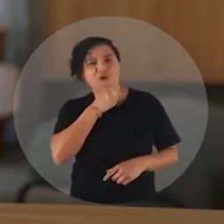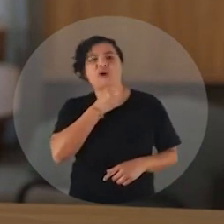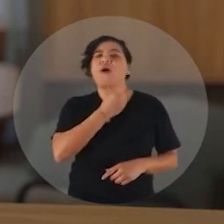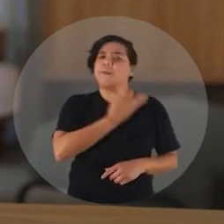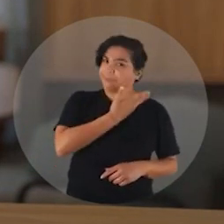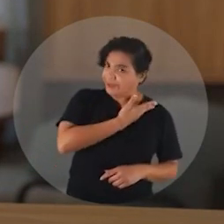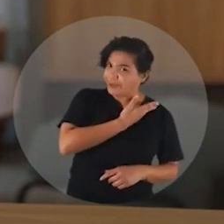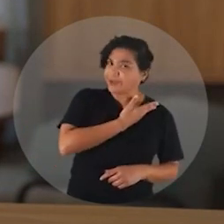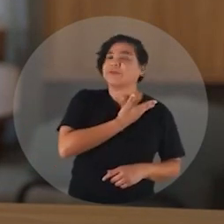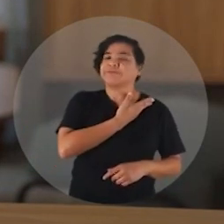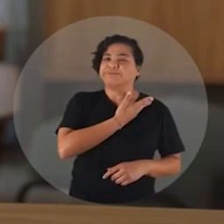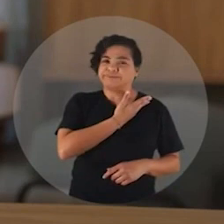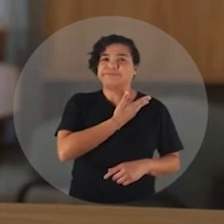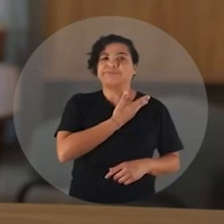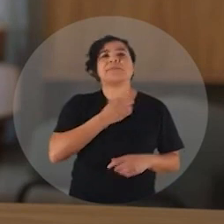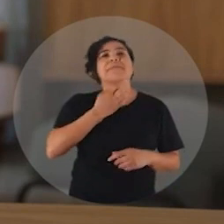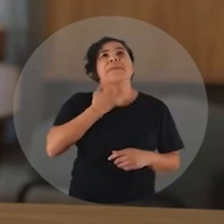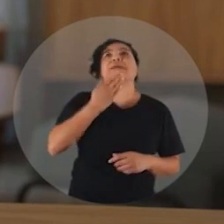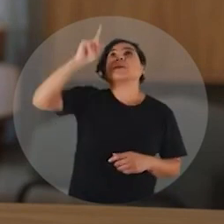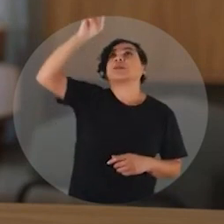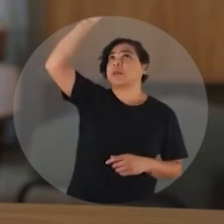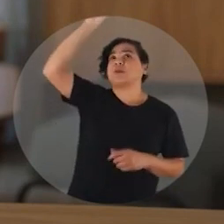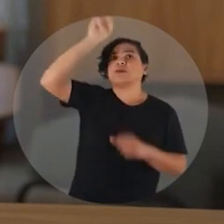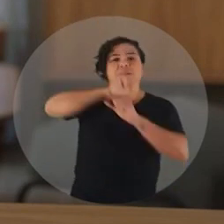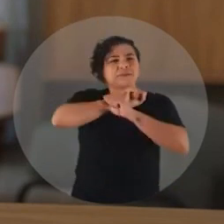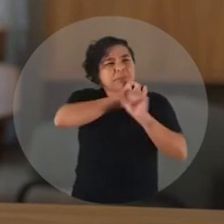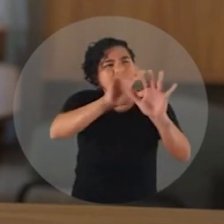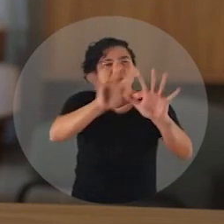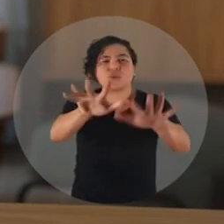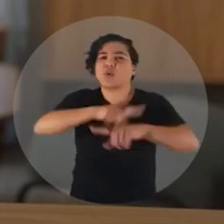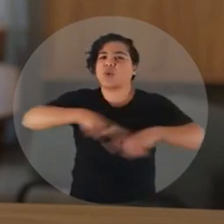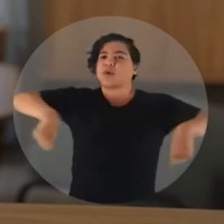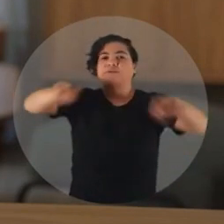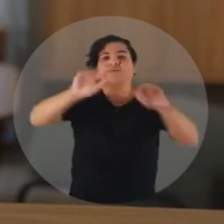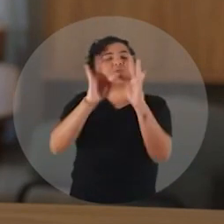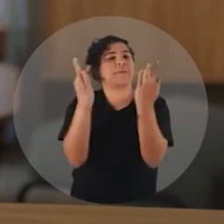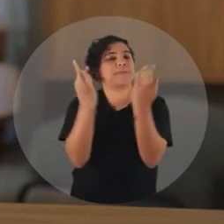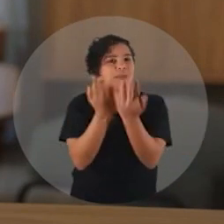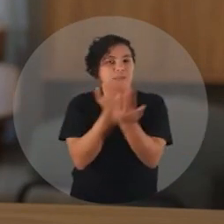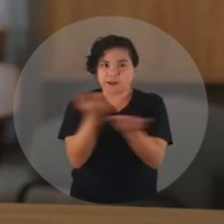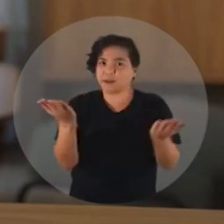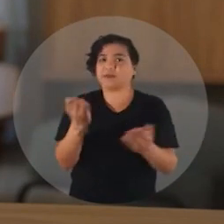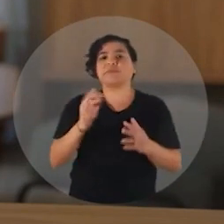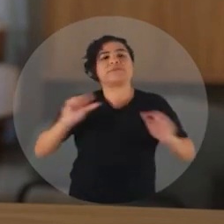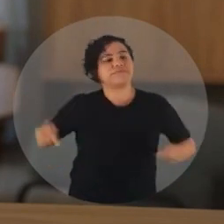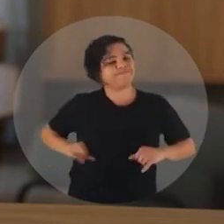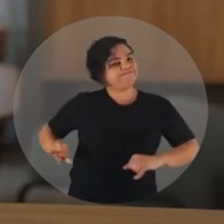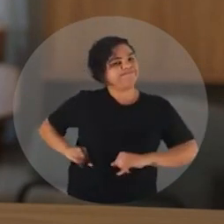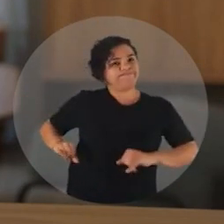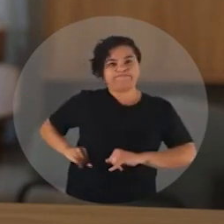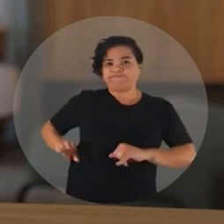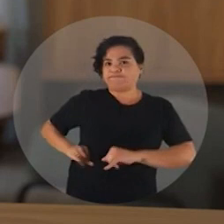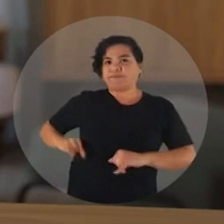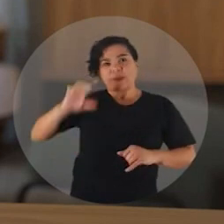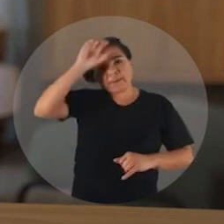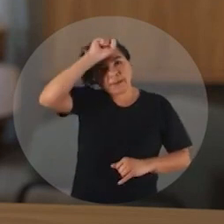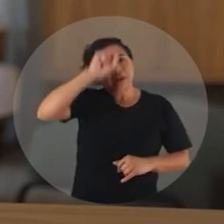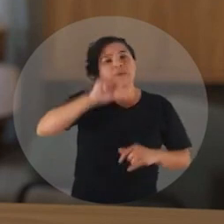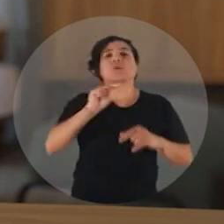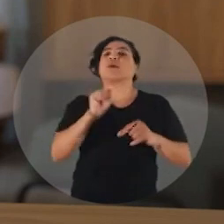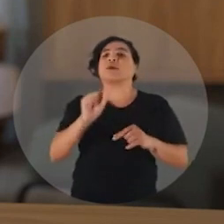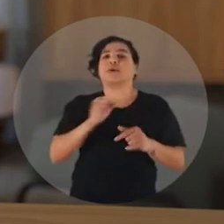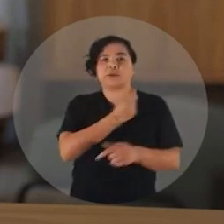amigo de alguém. Peço a Deus que conforte essas famílias. No meio de tanta dor, aprendemos que sem o SUS